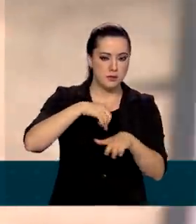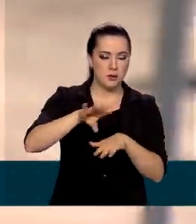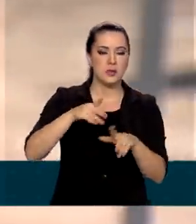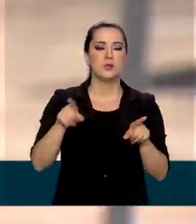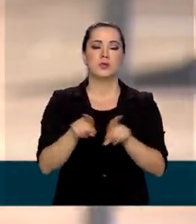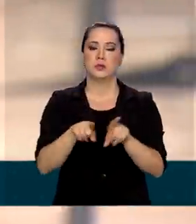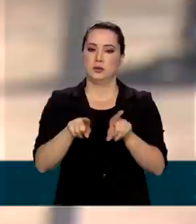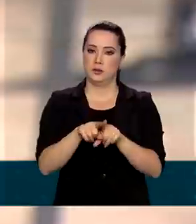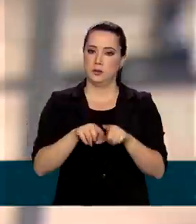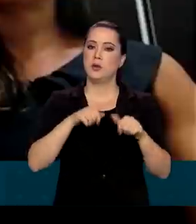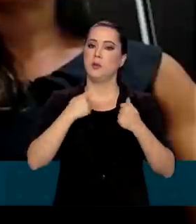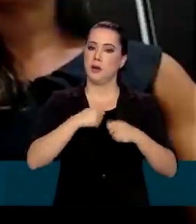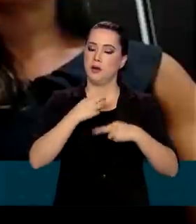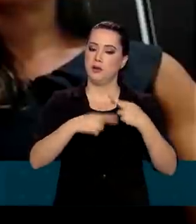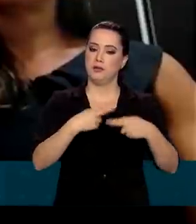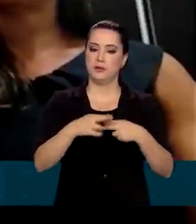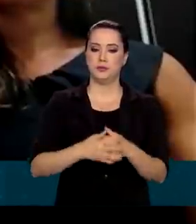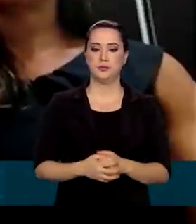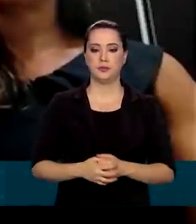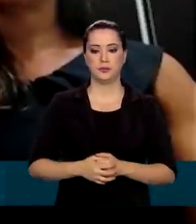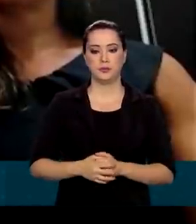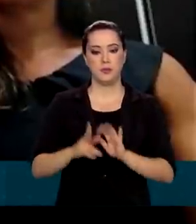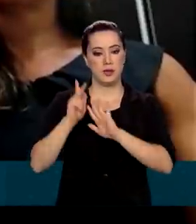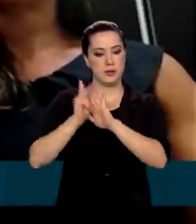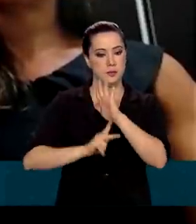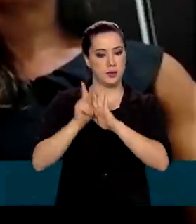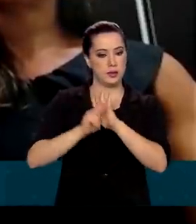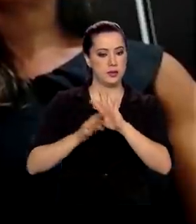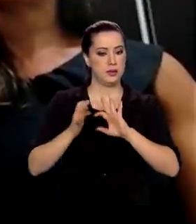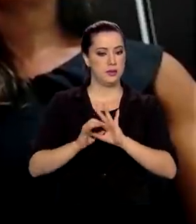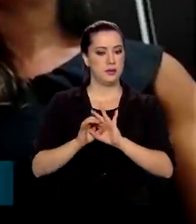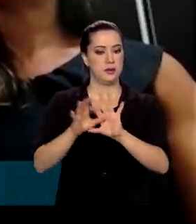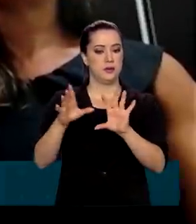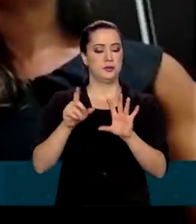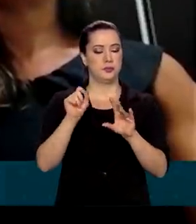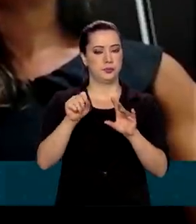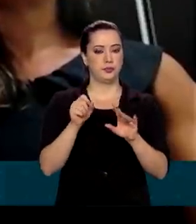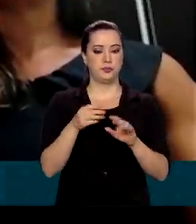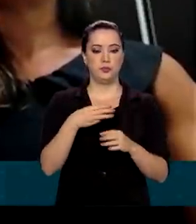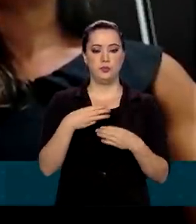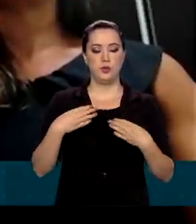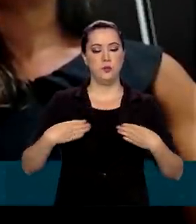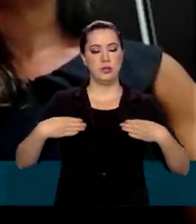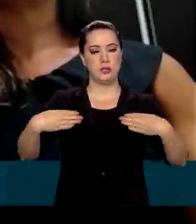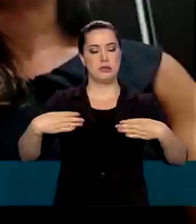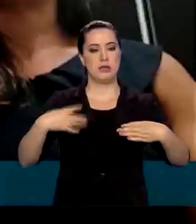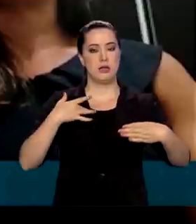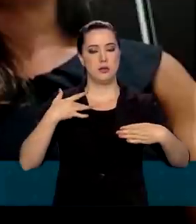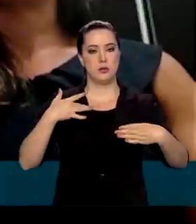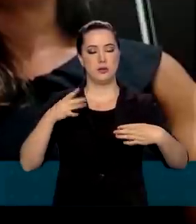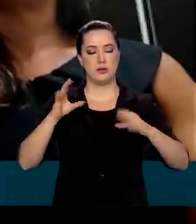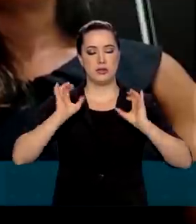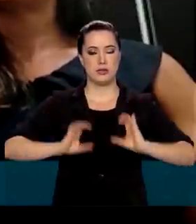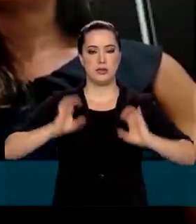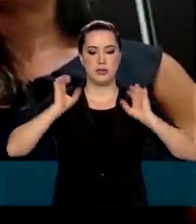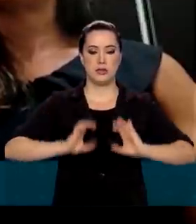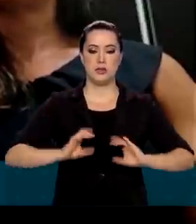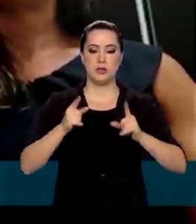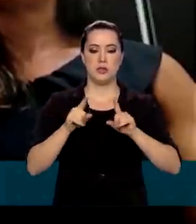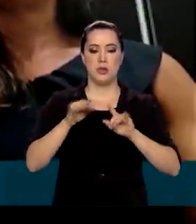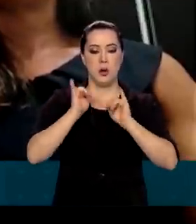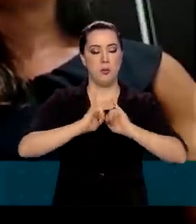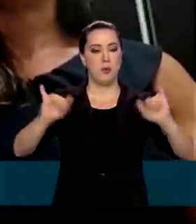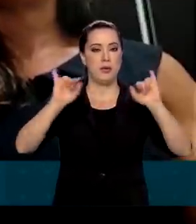requerimentos de renovação. Essa portaria autoriza, então, ao Ministério da Cidadania, publicar as decisões